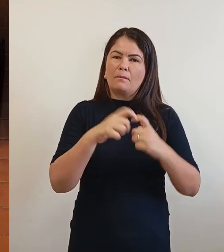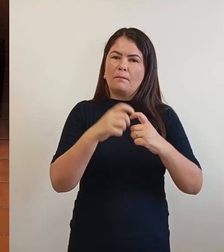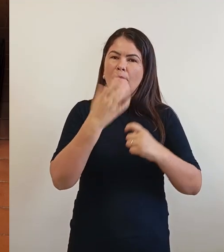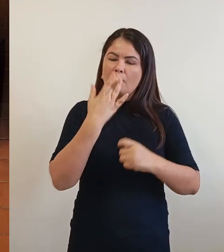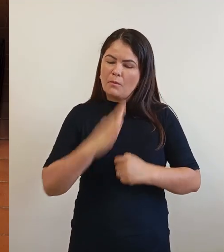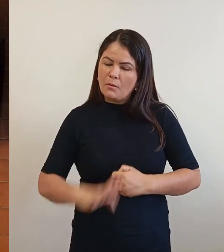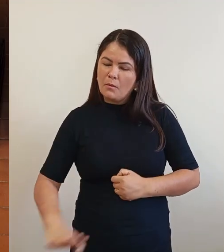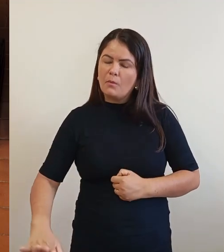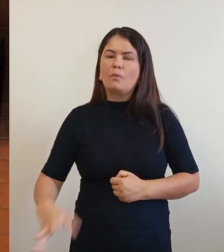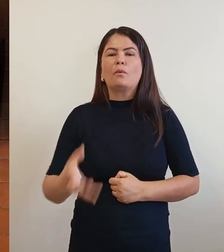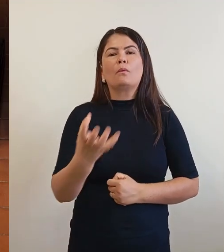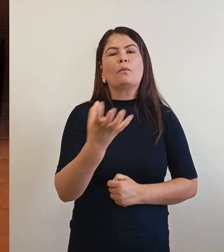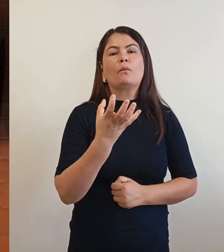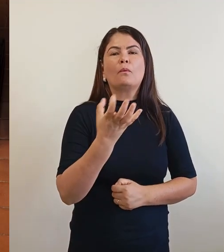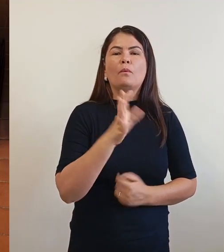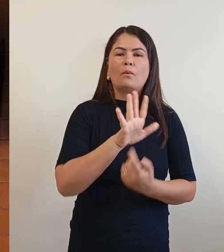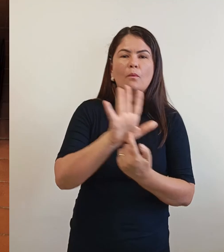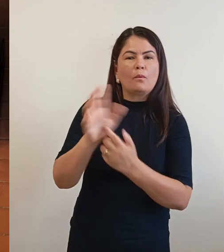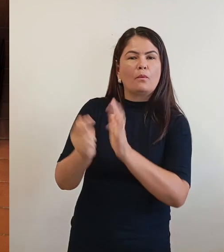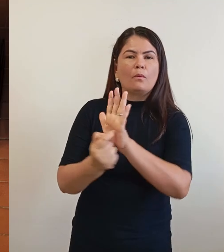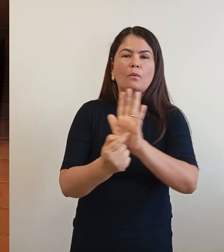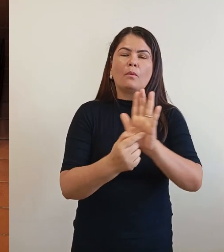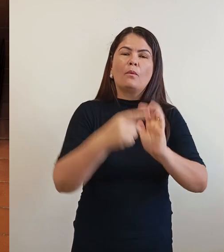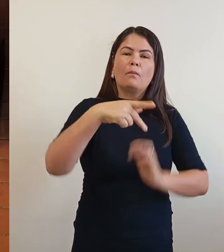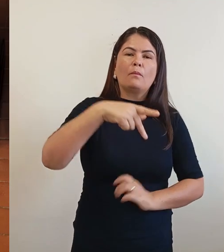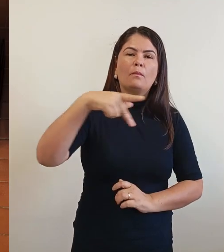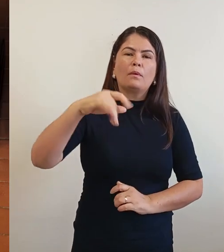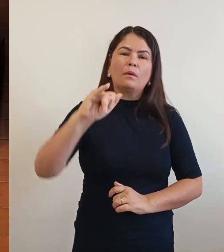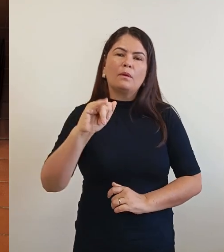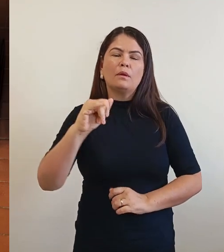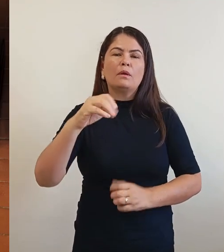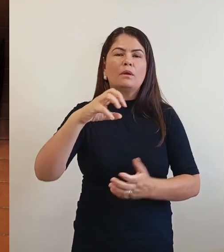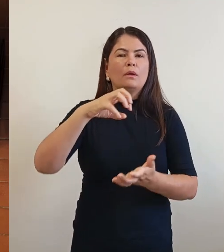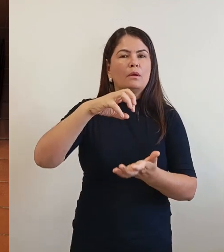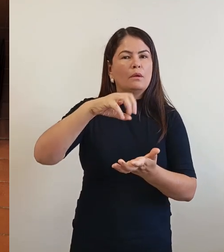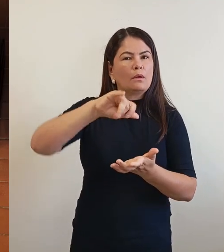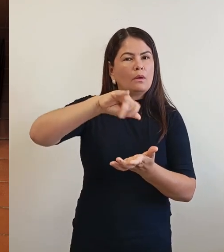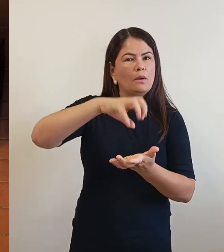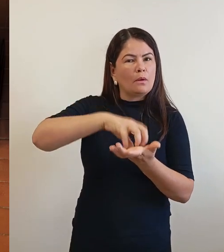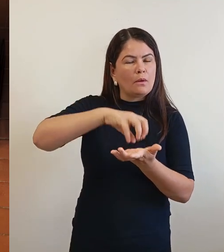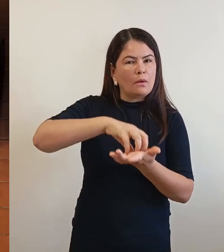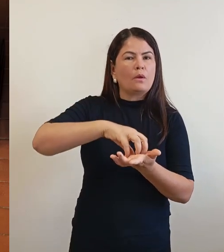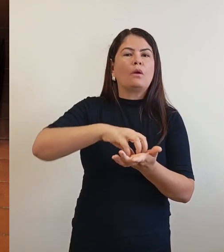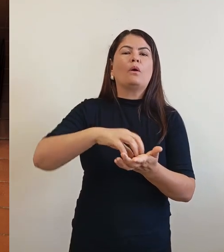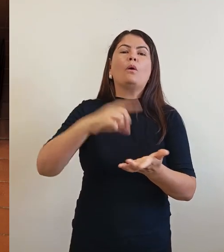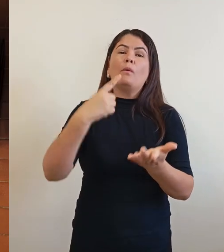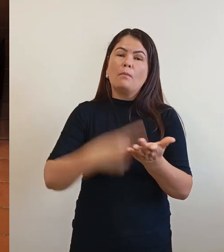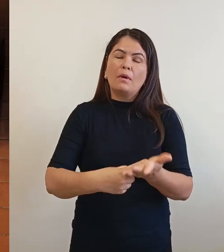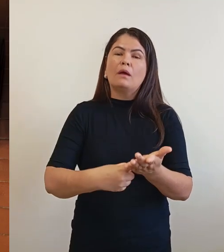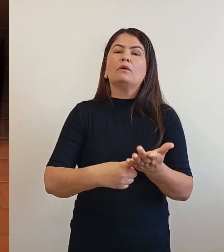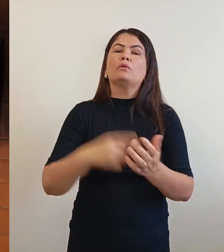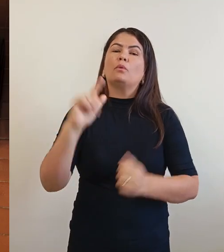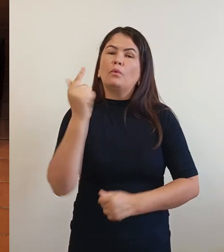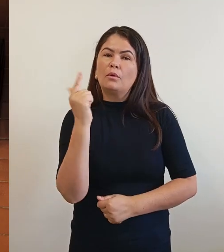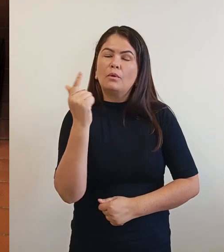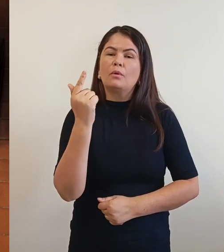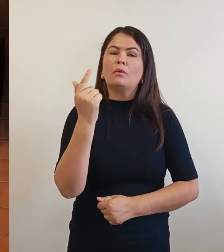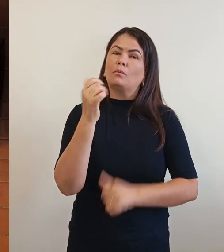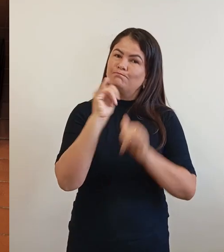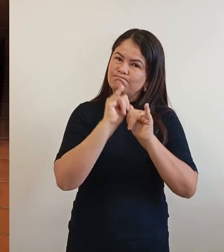a pactuação com Goiânia, com a central, dizendo que nós temos esses especialistas aqui,